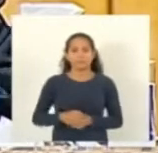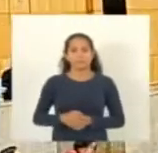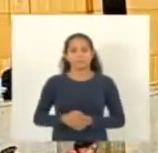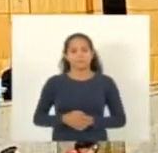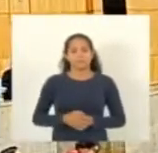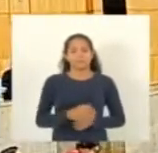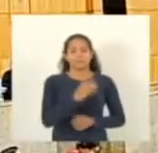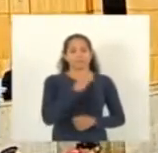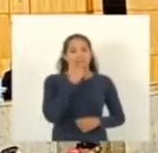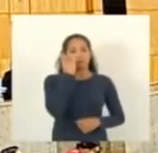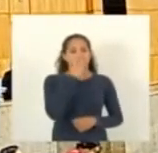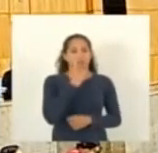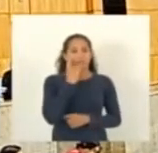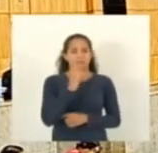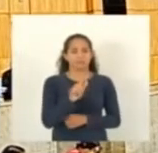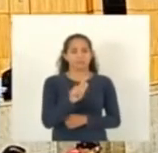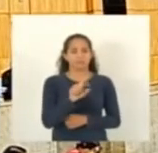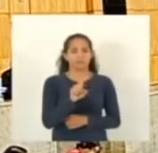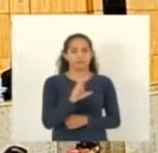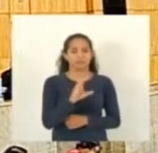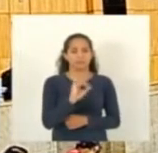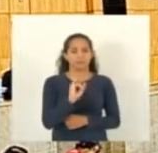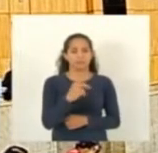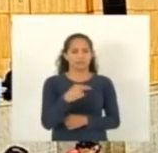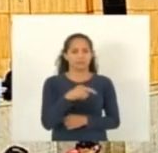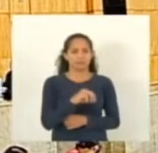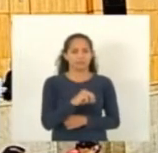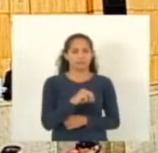deputado Luciano Machado